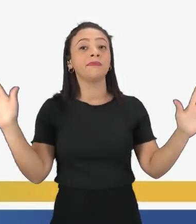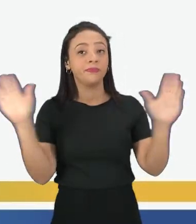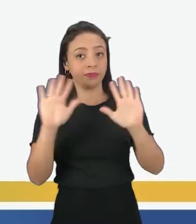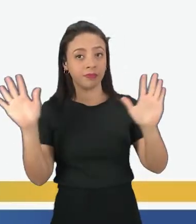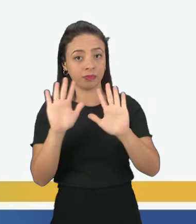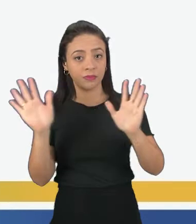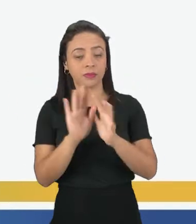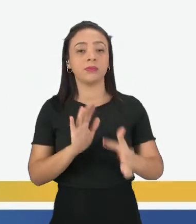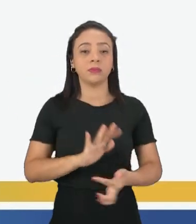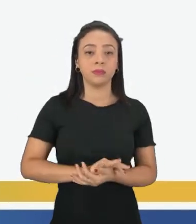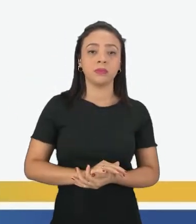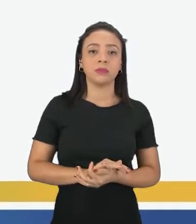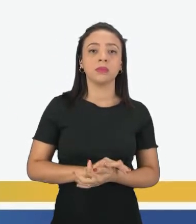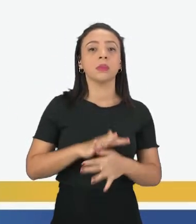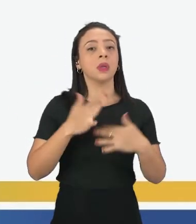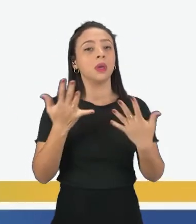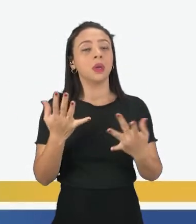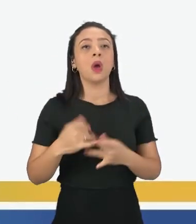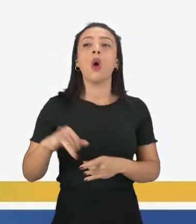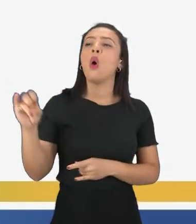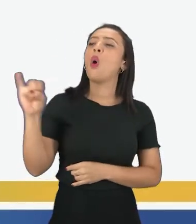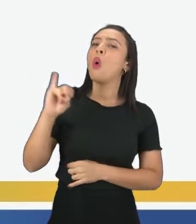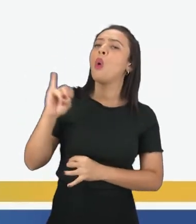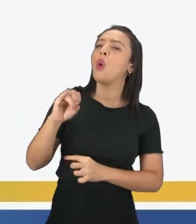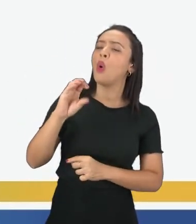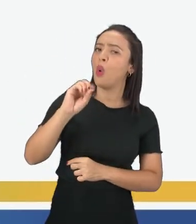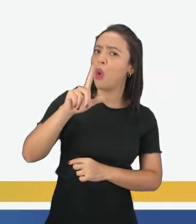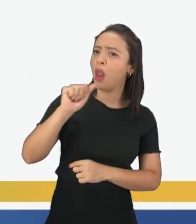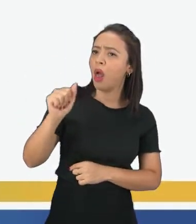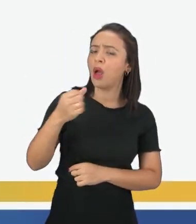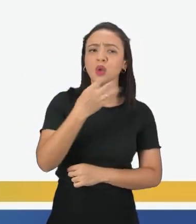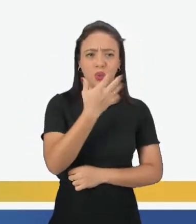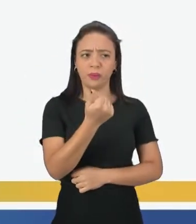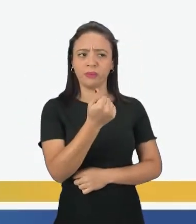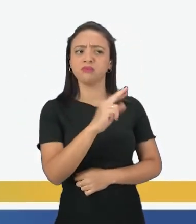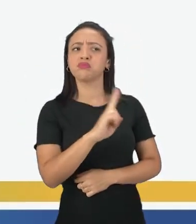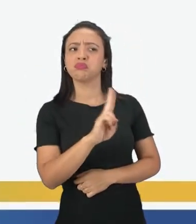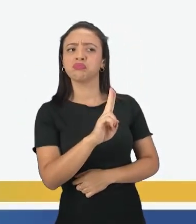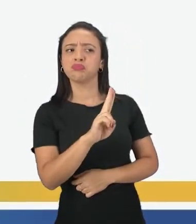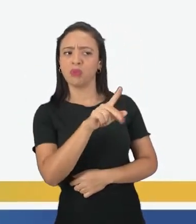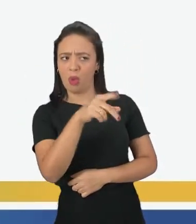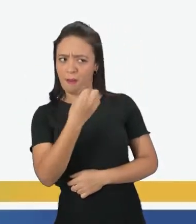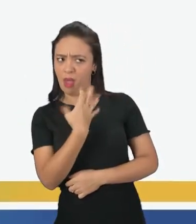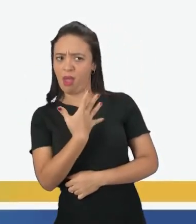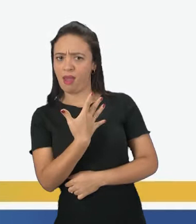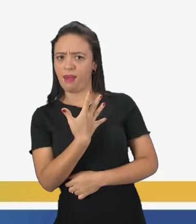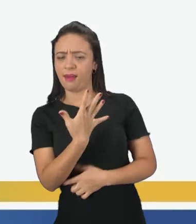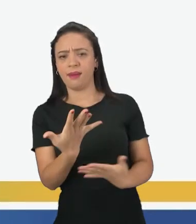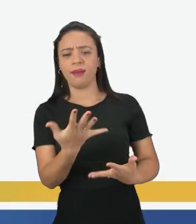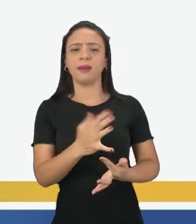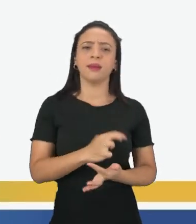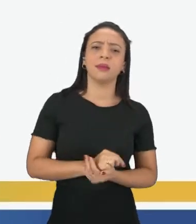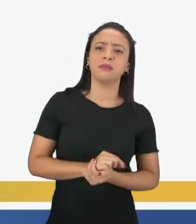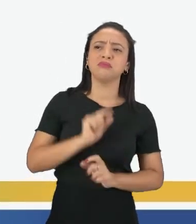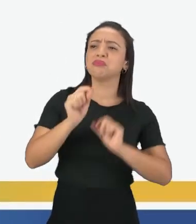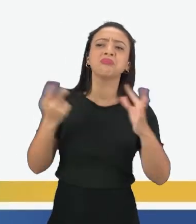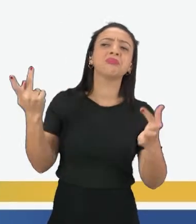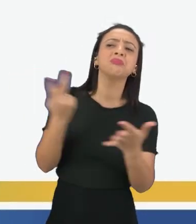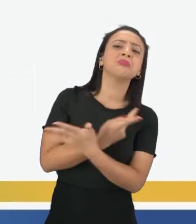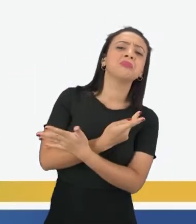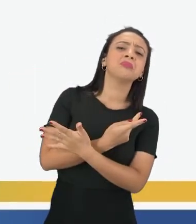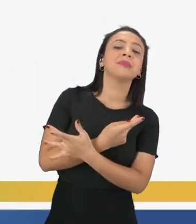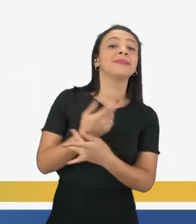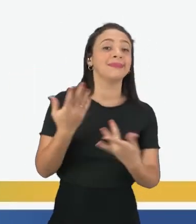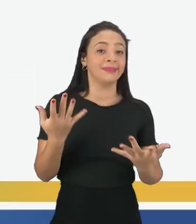O que a gente costuma dizer no Brasil? Oi, olá, tudo bem? Qual é o seu nome? Como vai? O que está rolando?